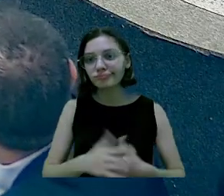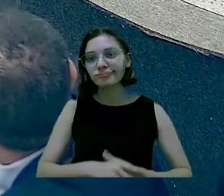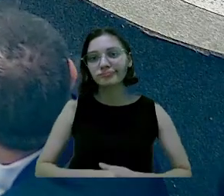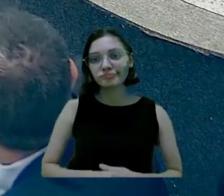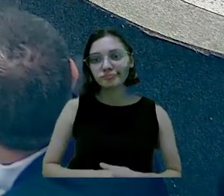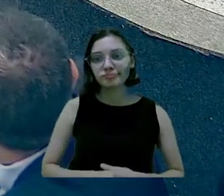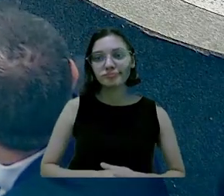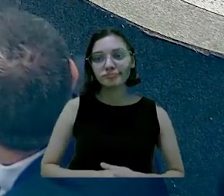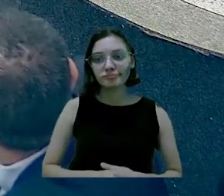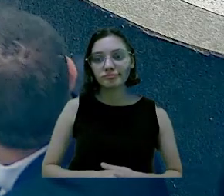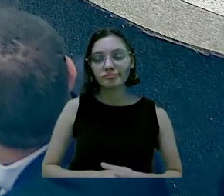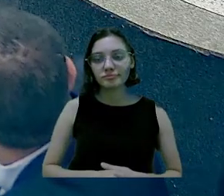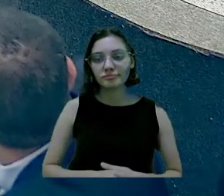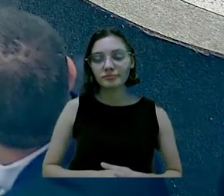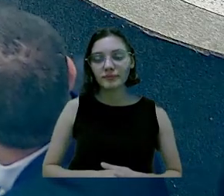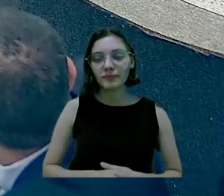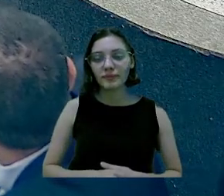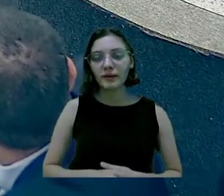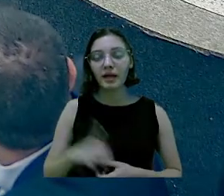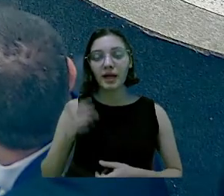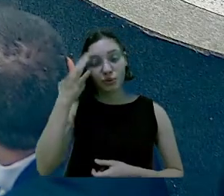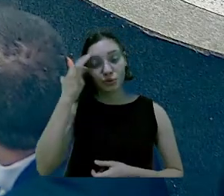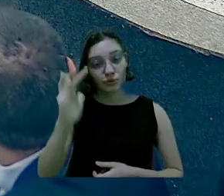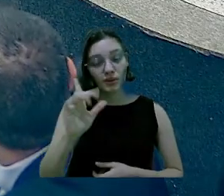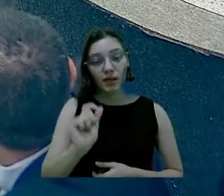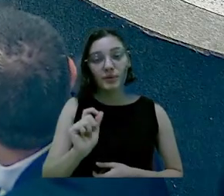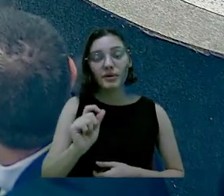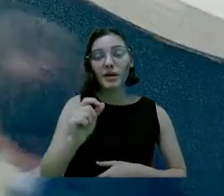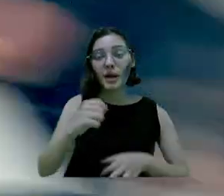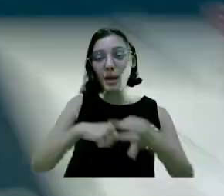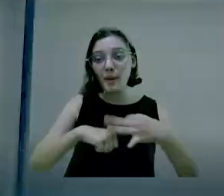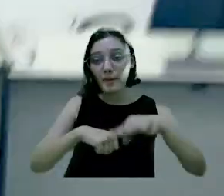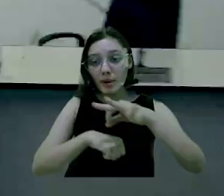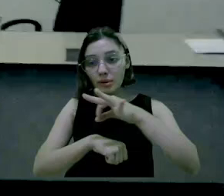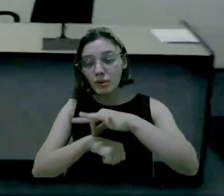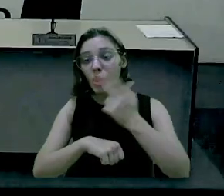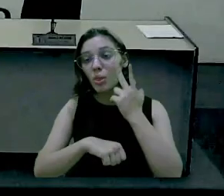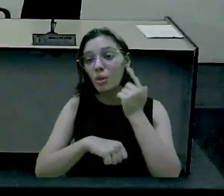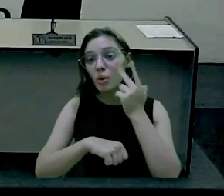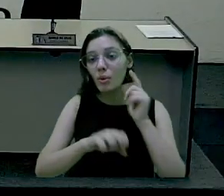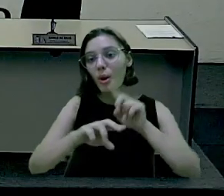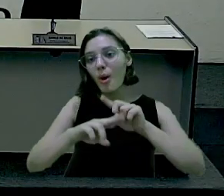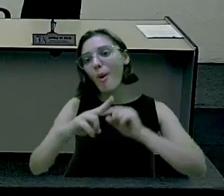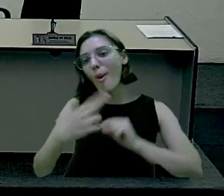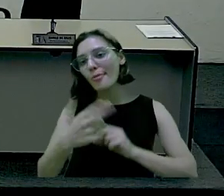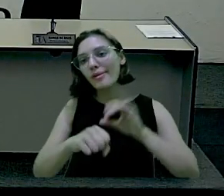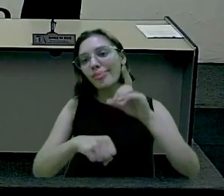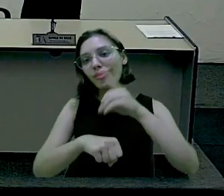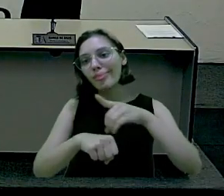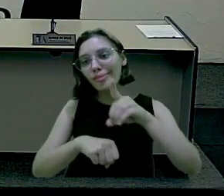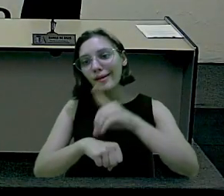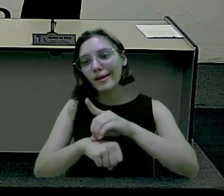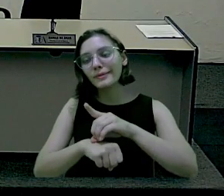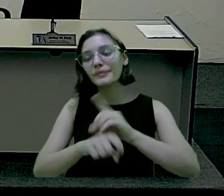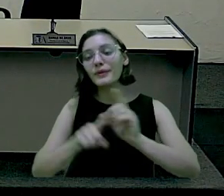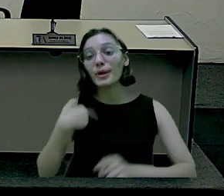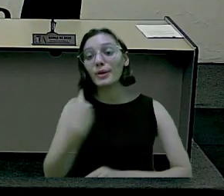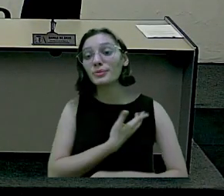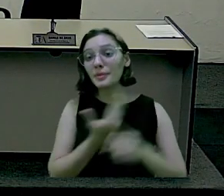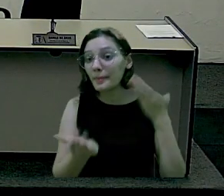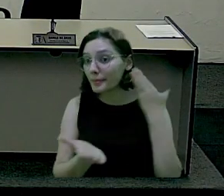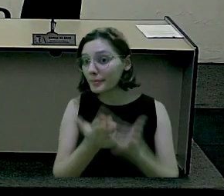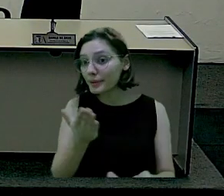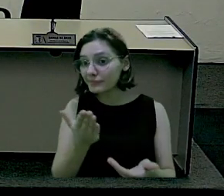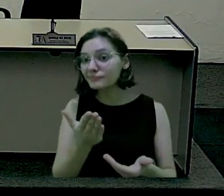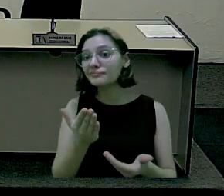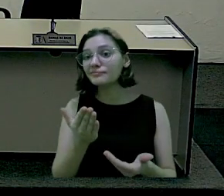isso. É porque está a medo, porque a gente não sabe se é pernilongo. Normal é mosquito da dengue, E a gente já